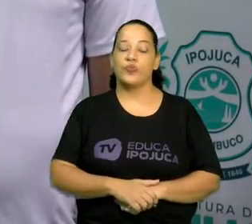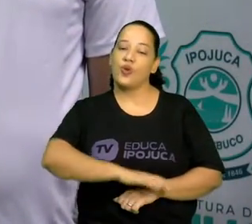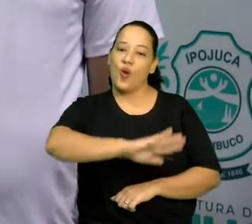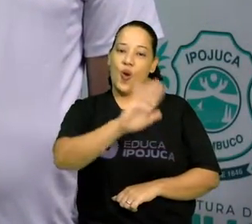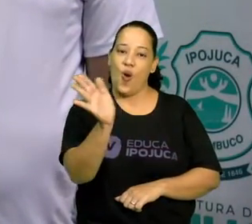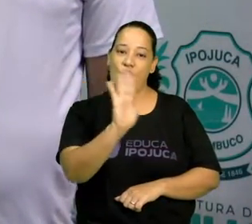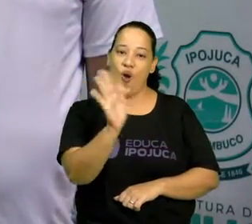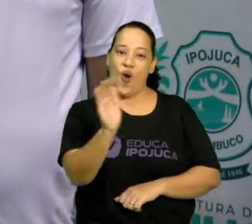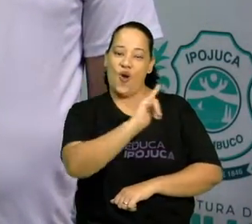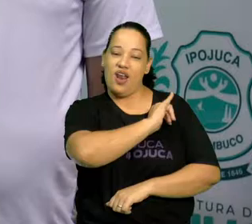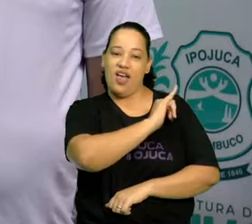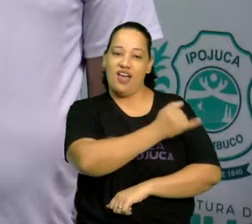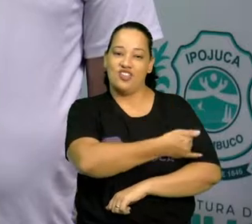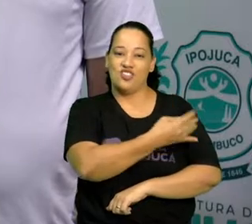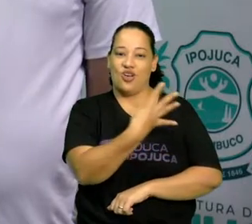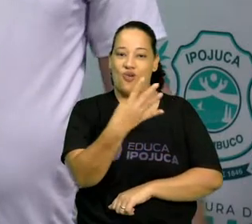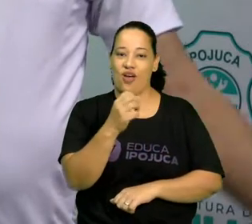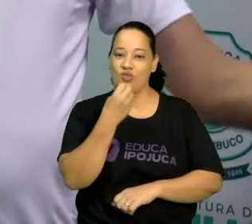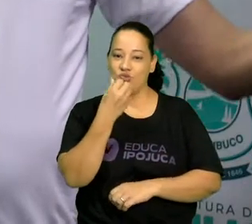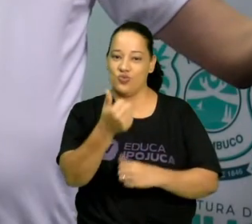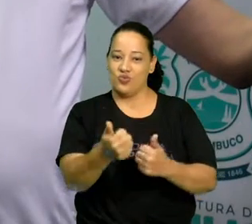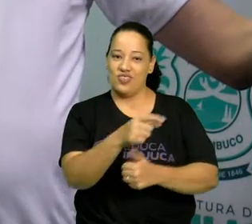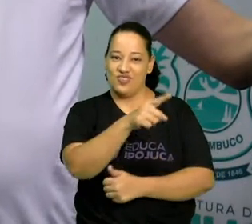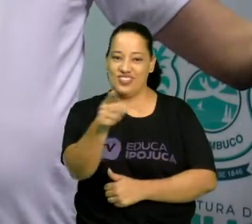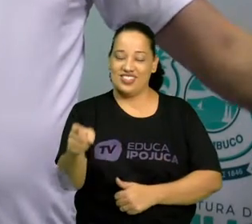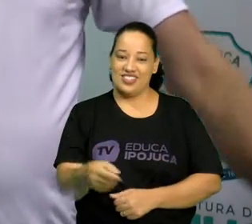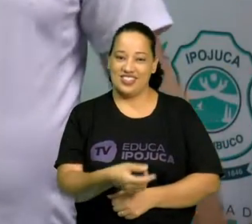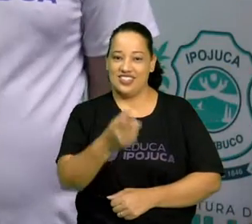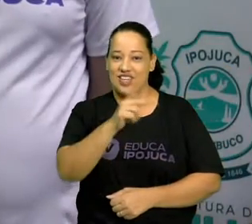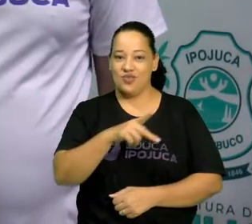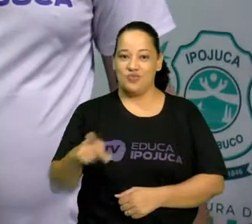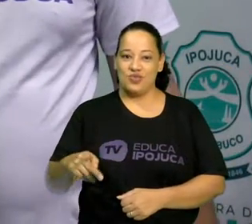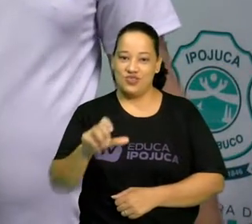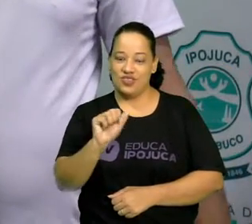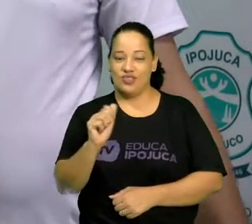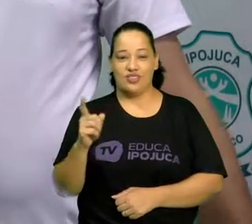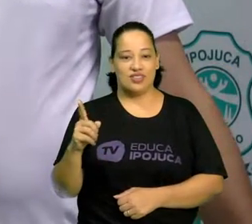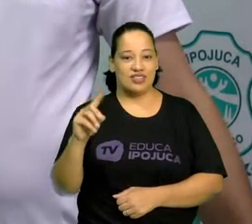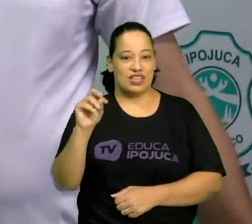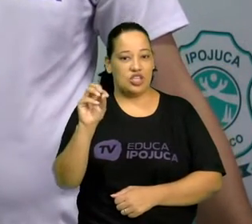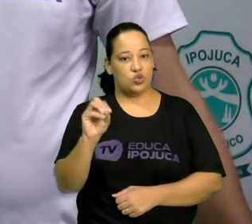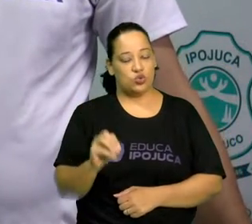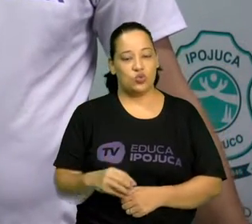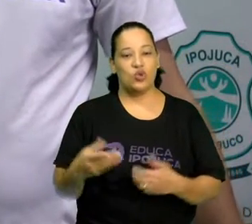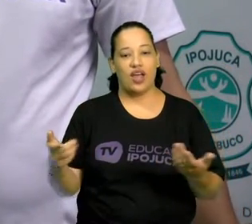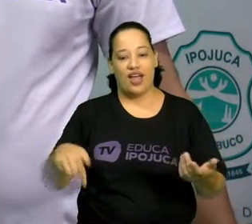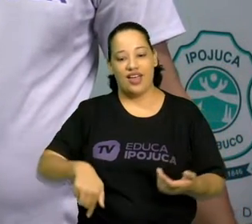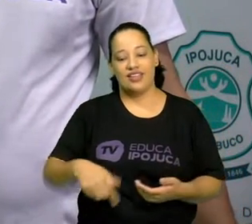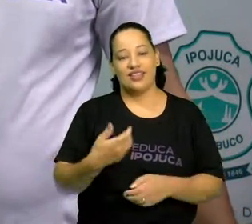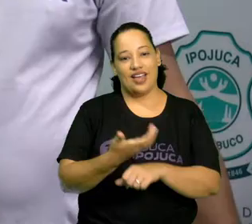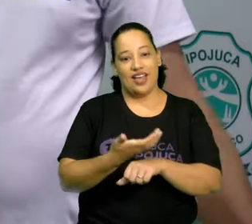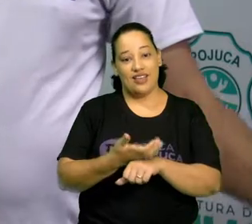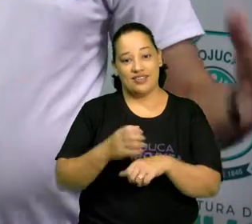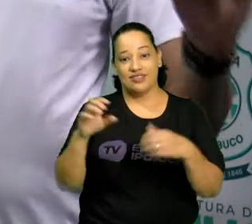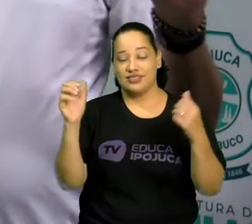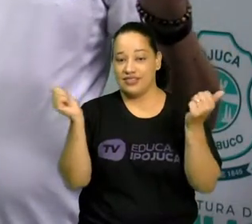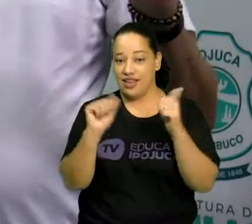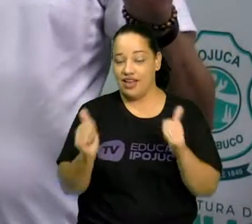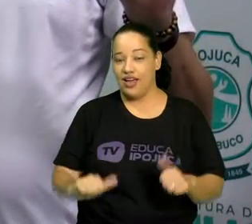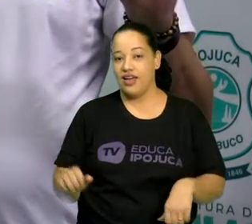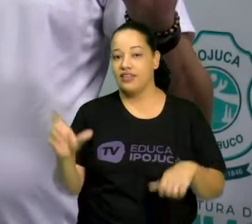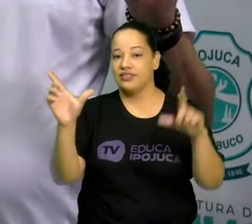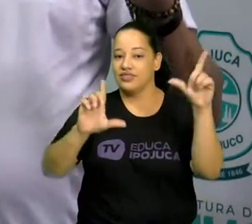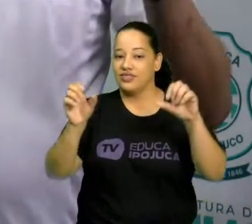Olá, eu já quatro, tudo bom com vocês? Professor Sandro Guerra, aula de artes na TV Educa e Pojuca. E